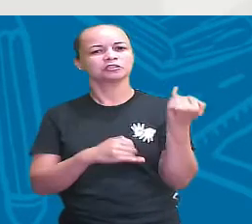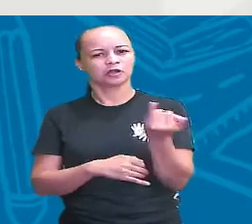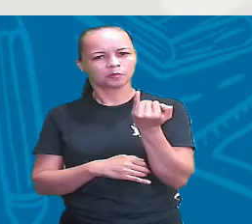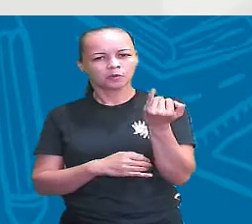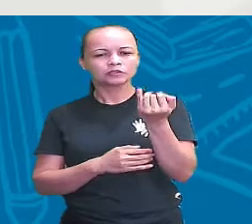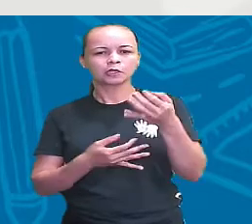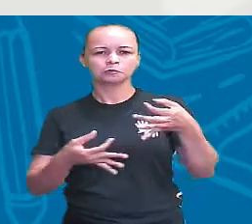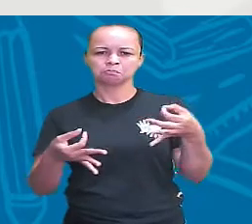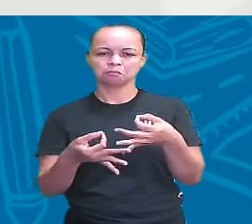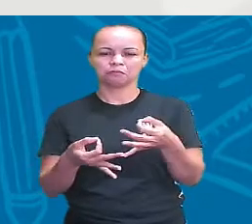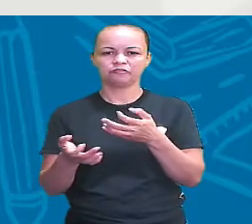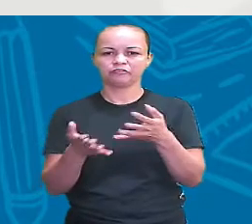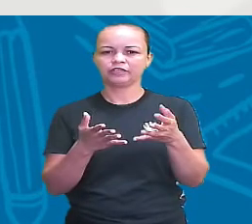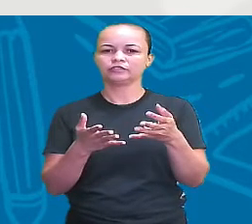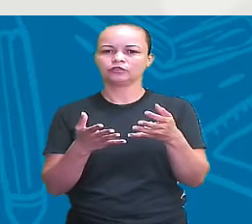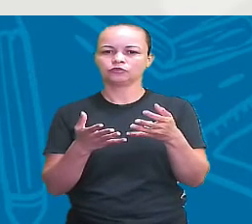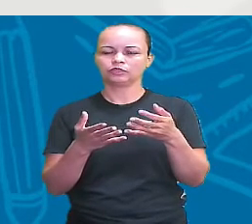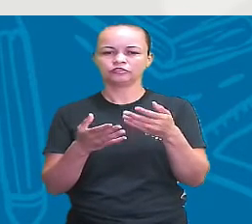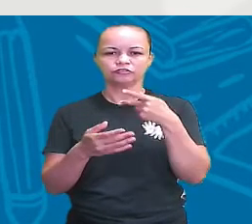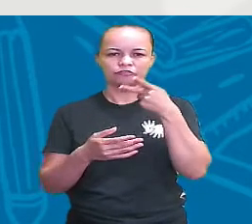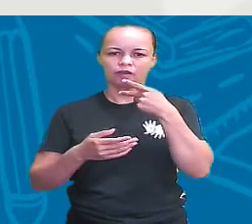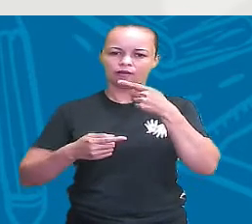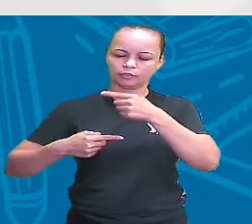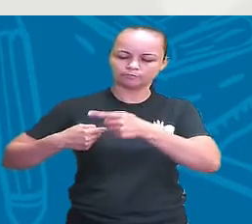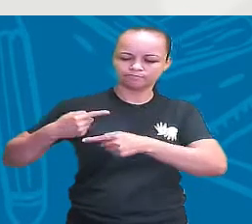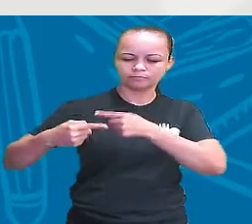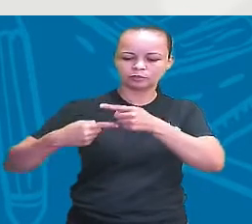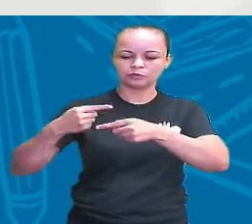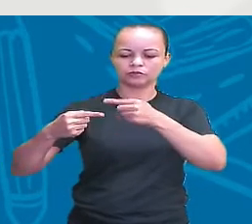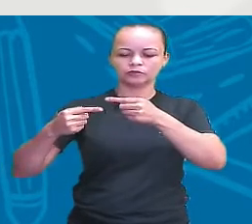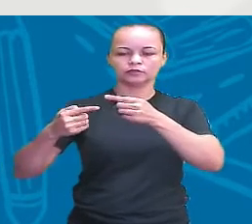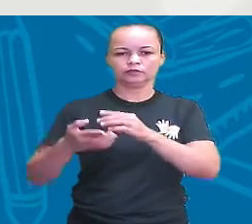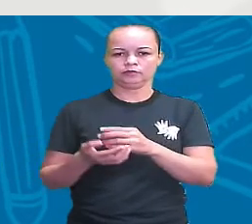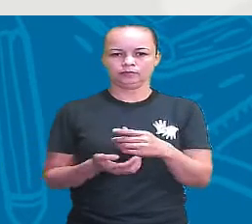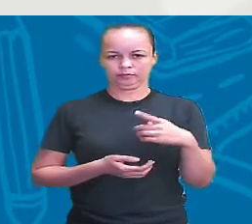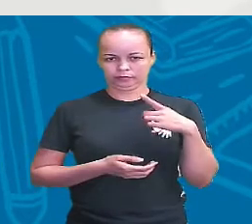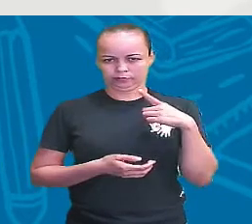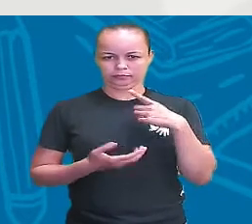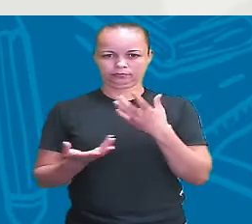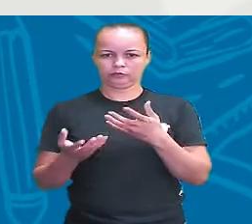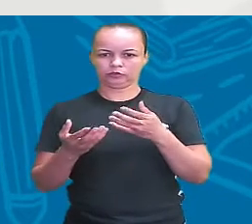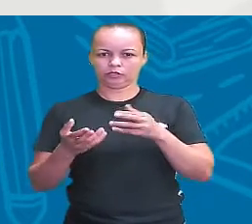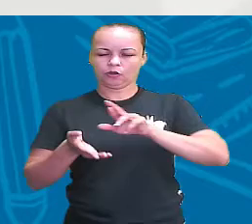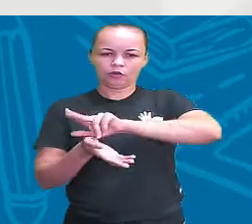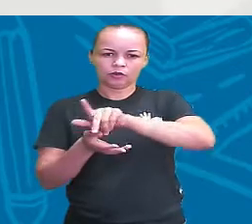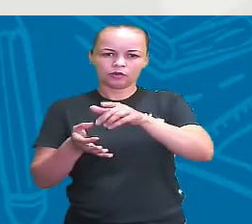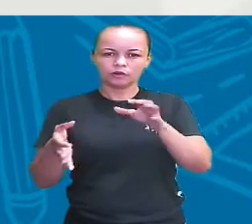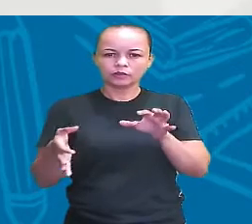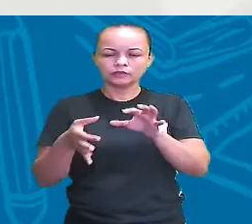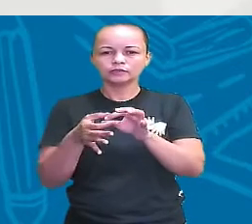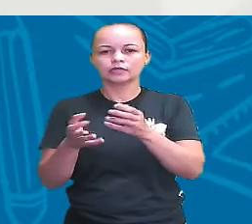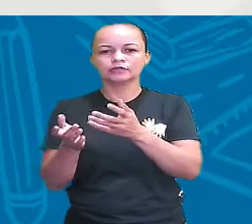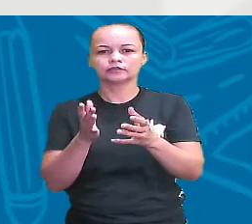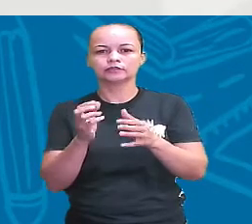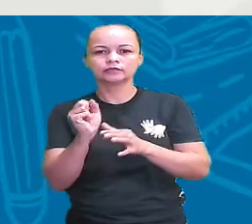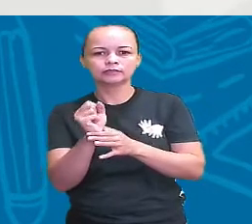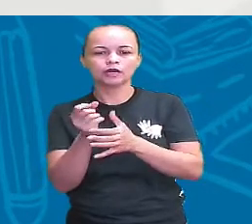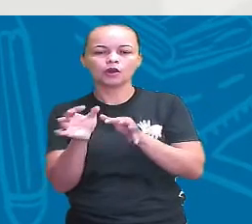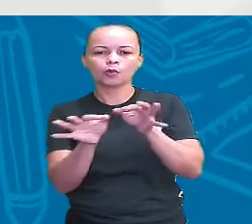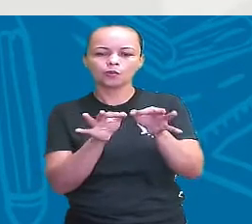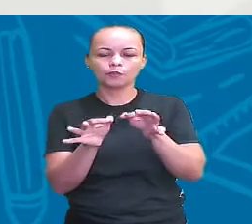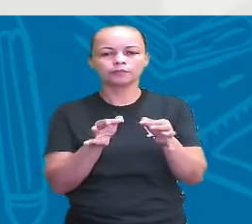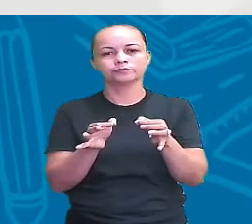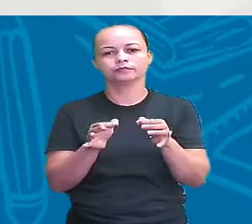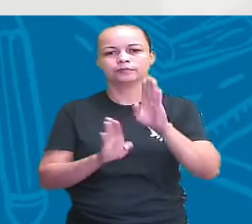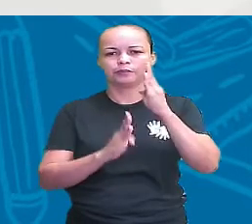fala nesse tocante à reprodução. Existe toda uma organização biológica para que isso aconteça de forma o quê? Repito,